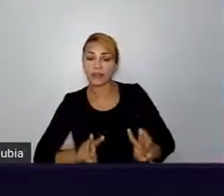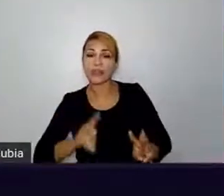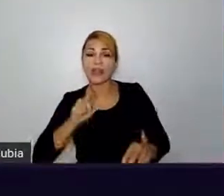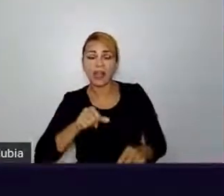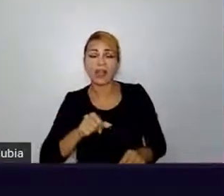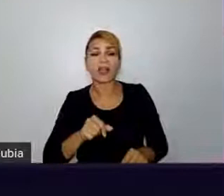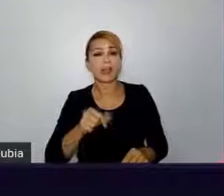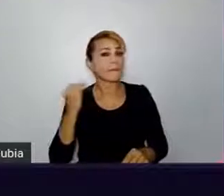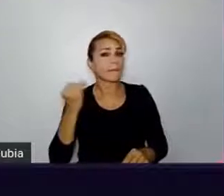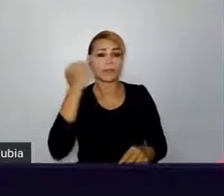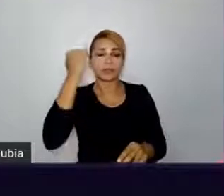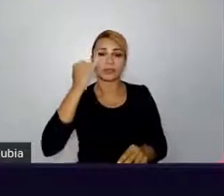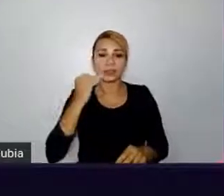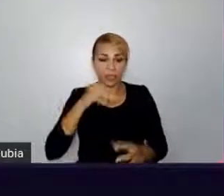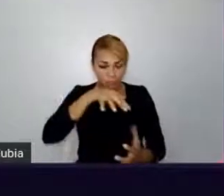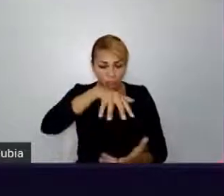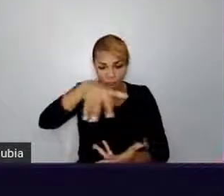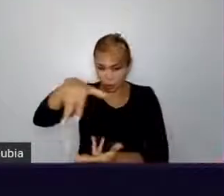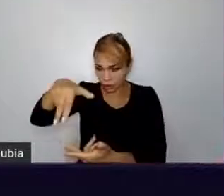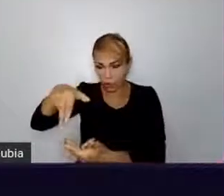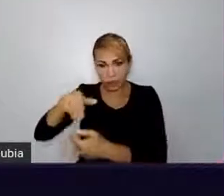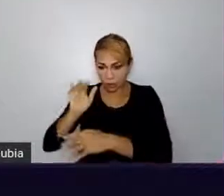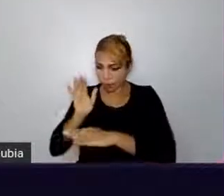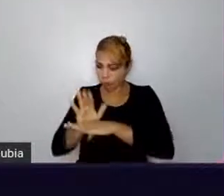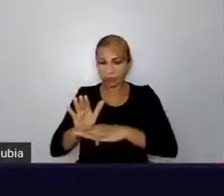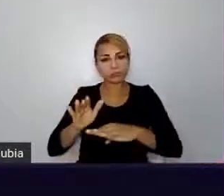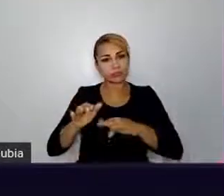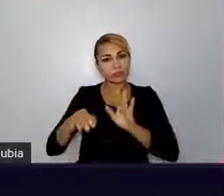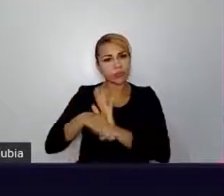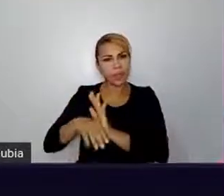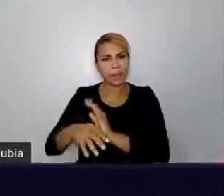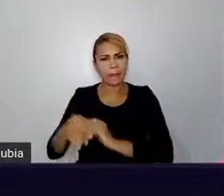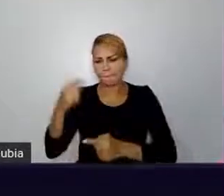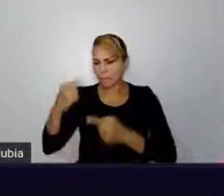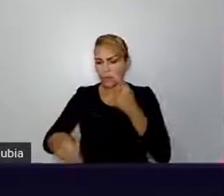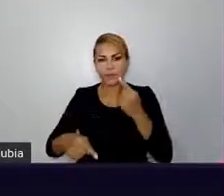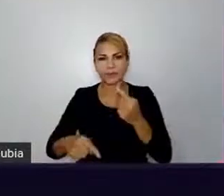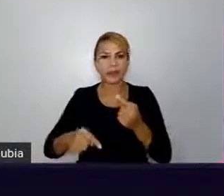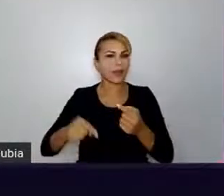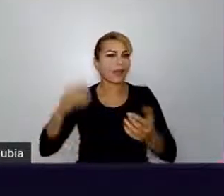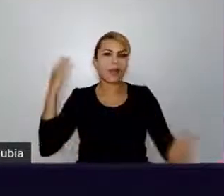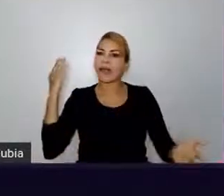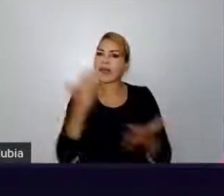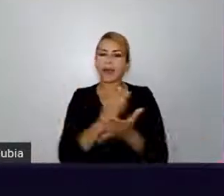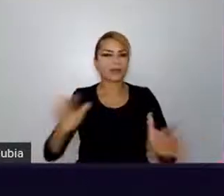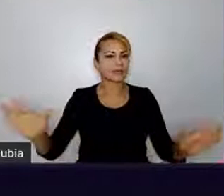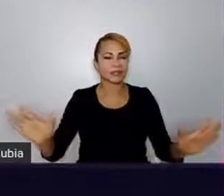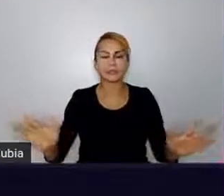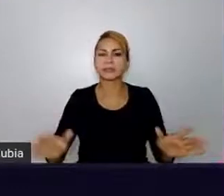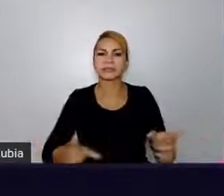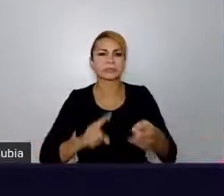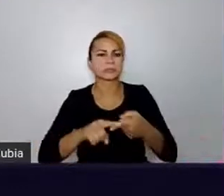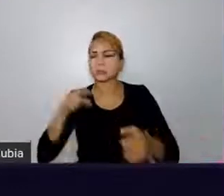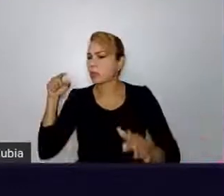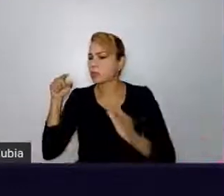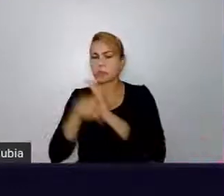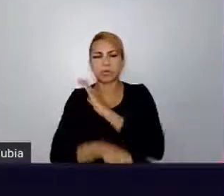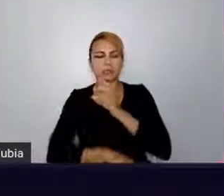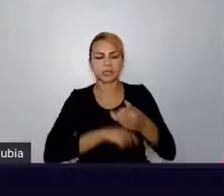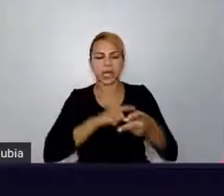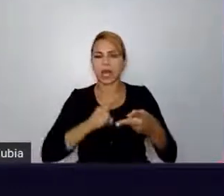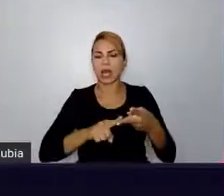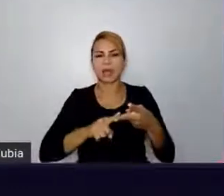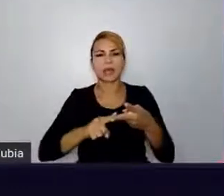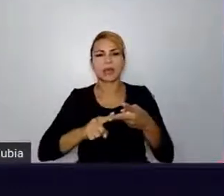proibido colaborar, acabou o Stack Overflow. Você não pode mais usar o Stack Overflow nem para perguntar, nem para responder, nem para